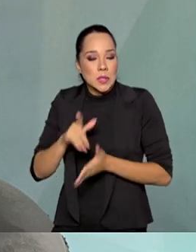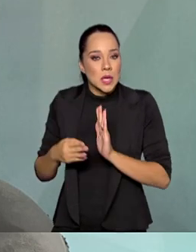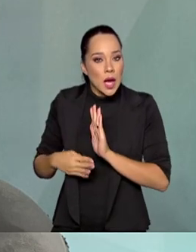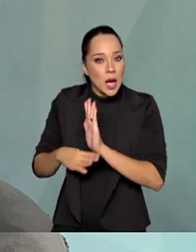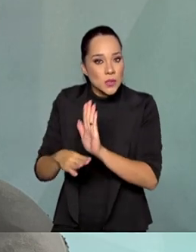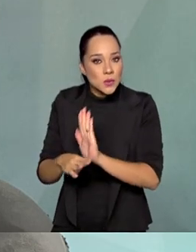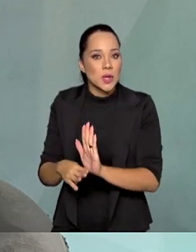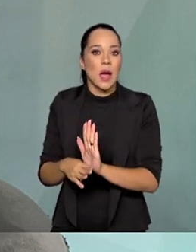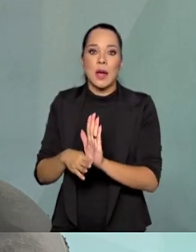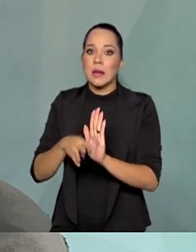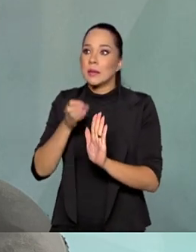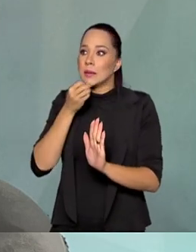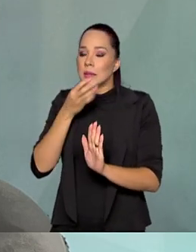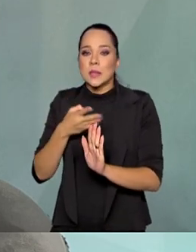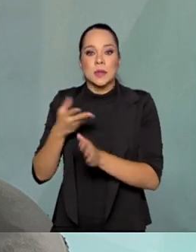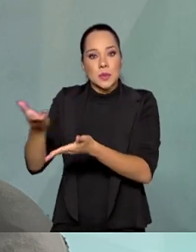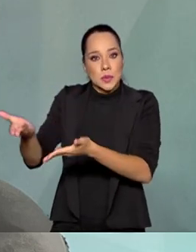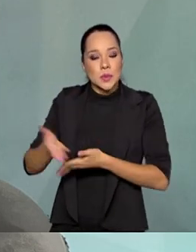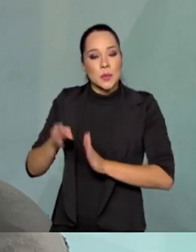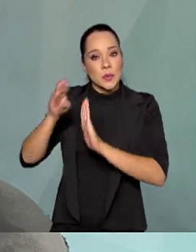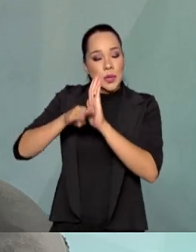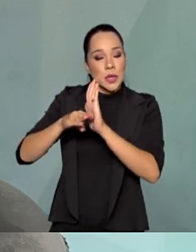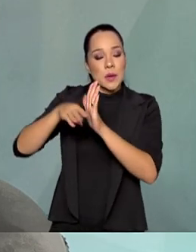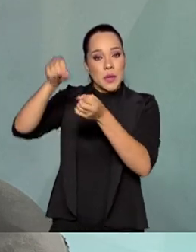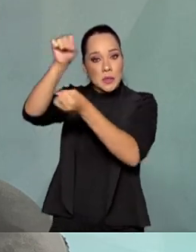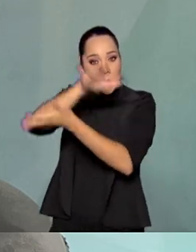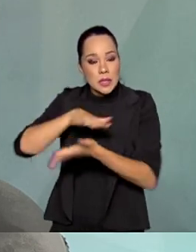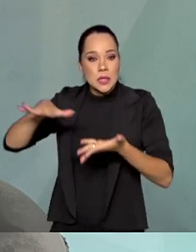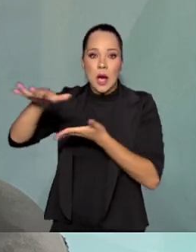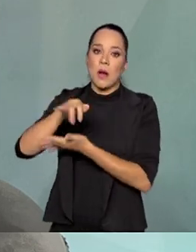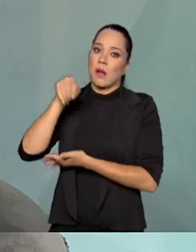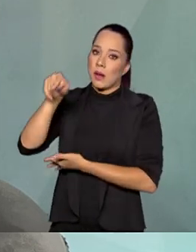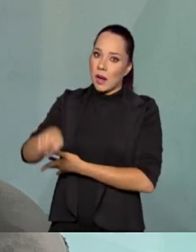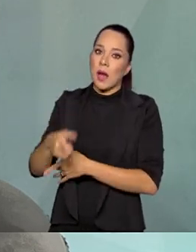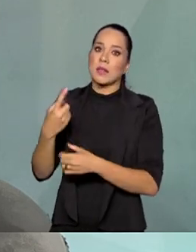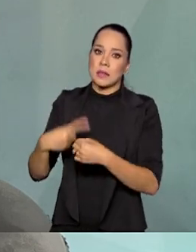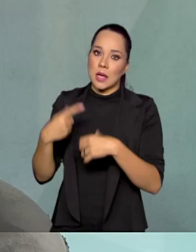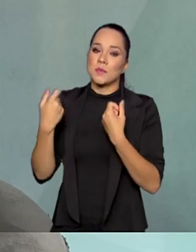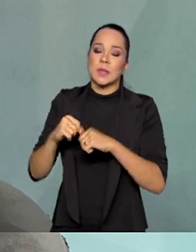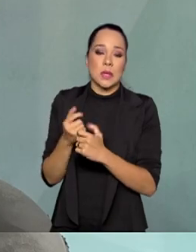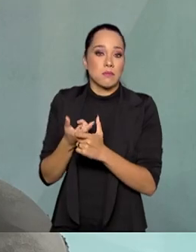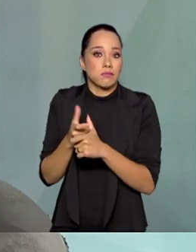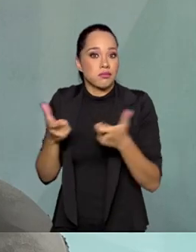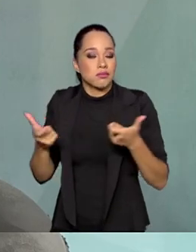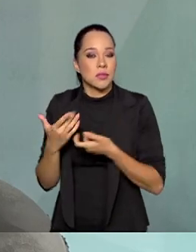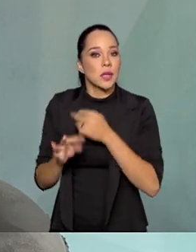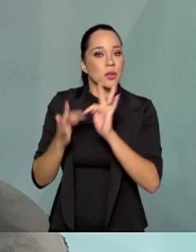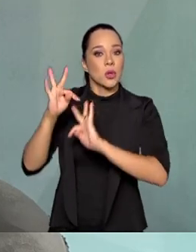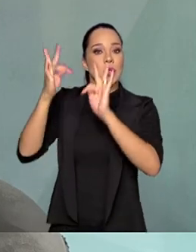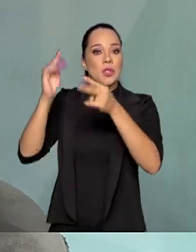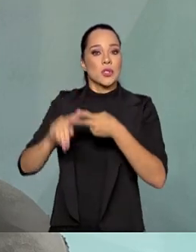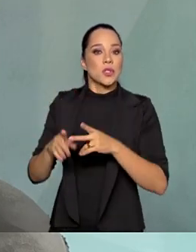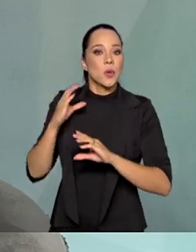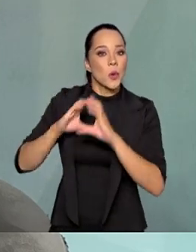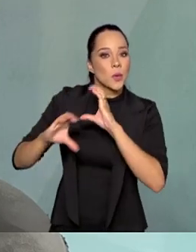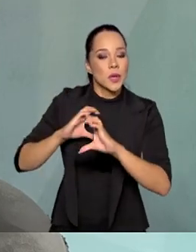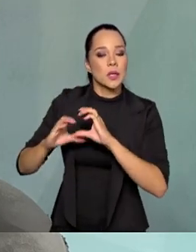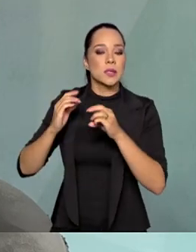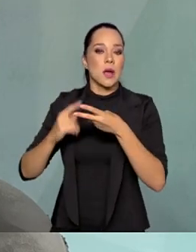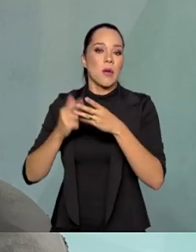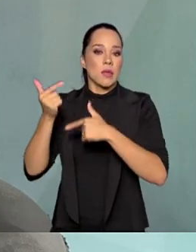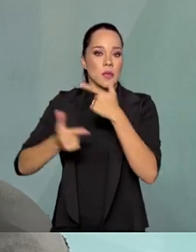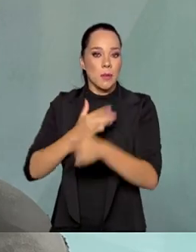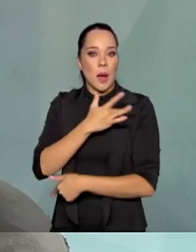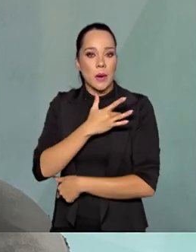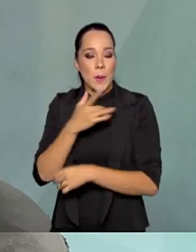bem, ou receber bem um programa espacial, ela precisa crescer muito em termos de tecnologia, comunicações, serviços